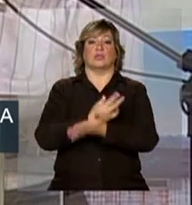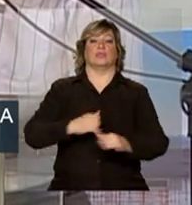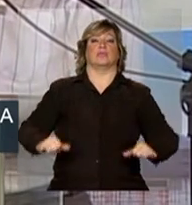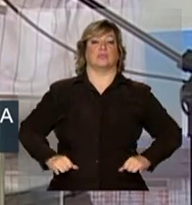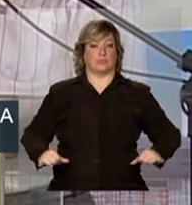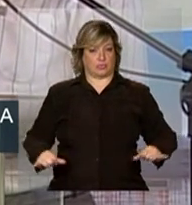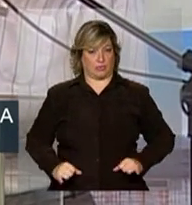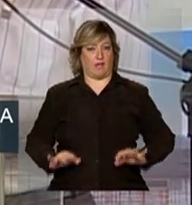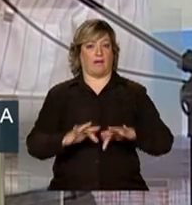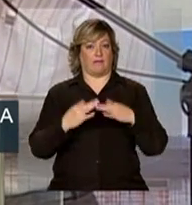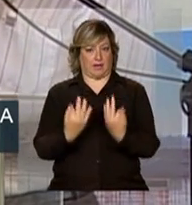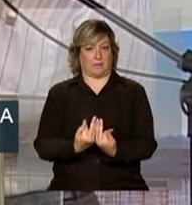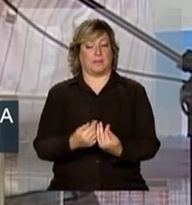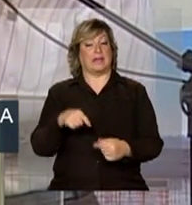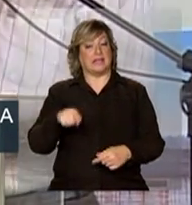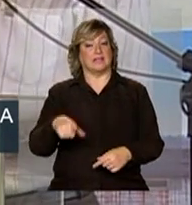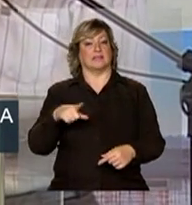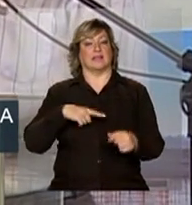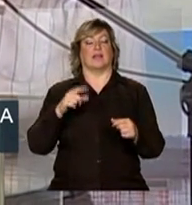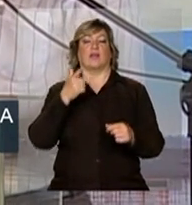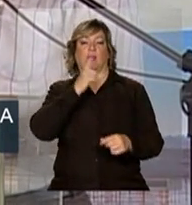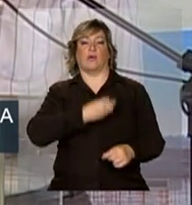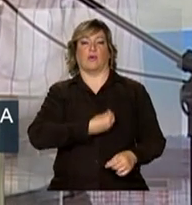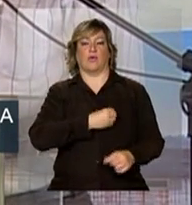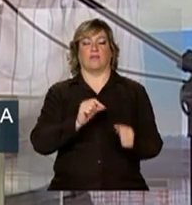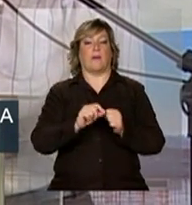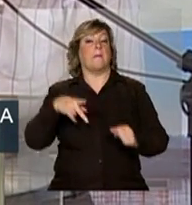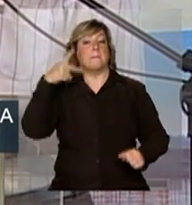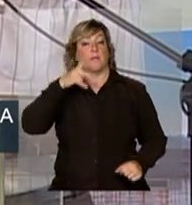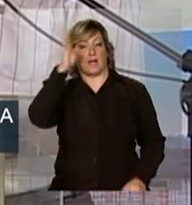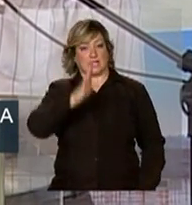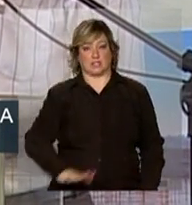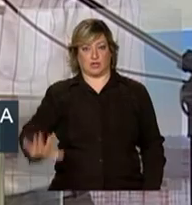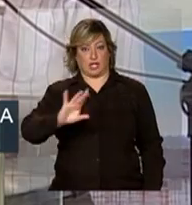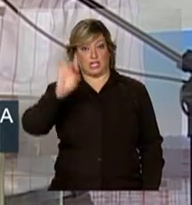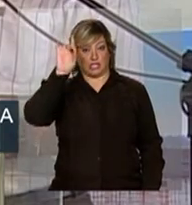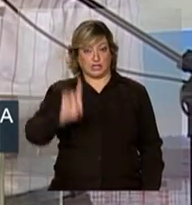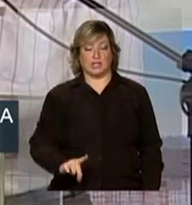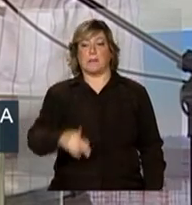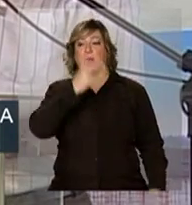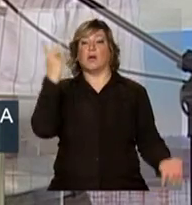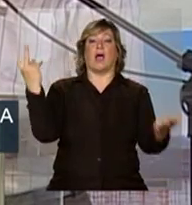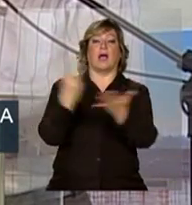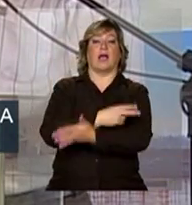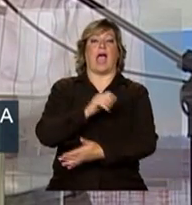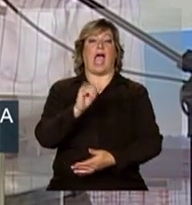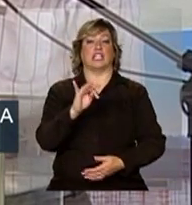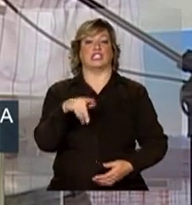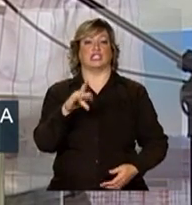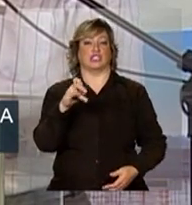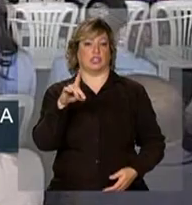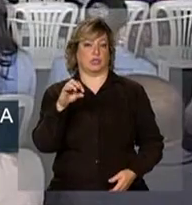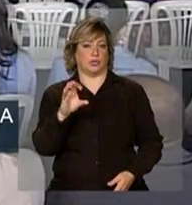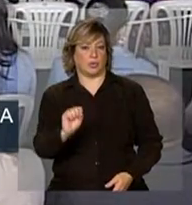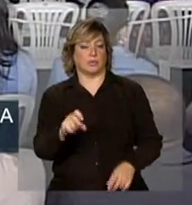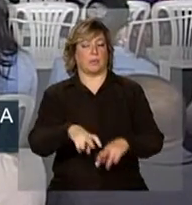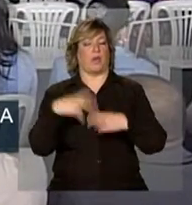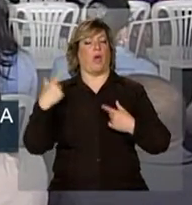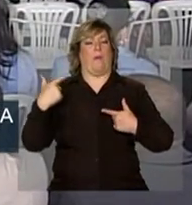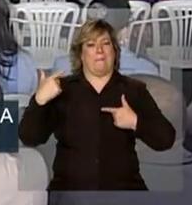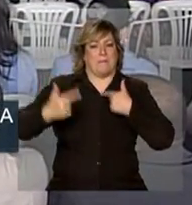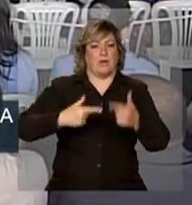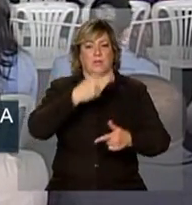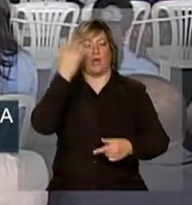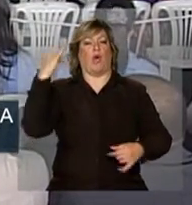acontecendo com a construção da política nacional dos direitos dos atingidos, o resultado de um processo de luta dos